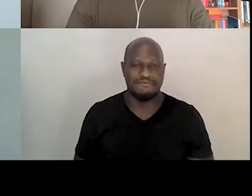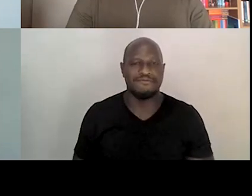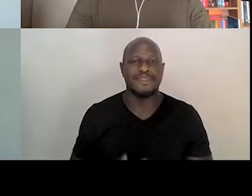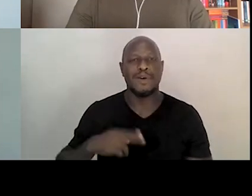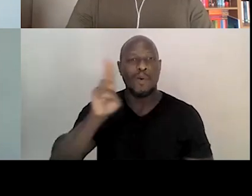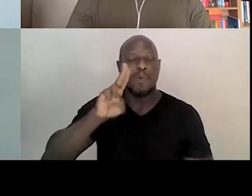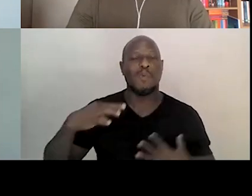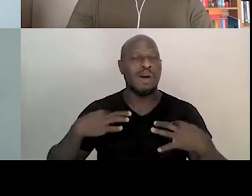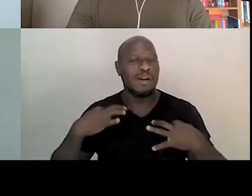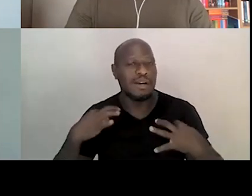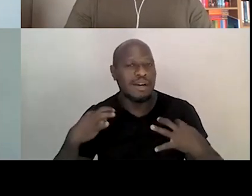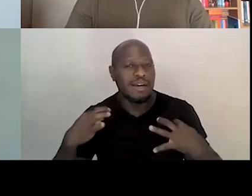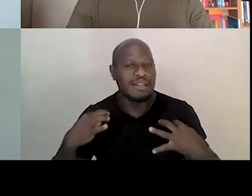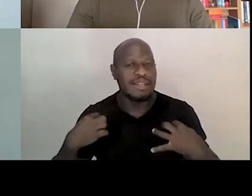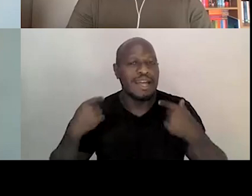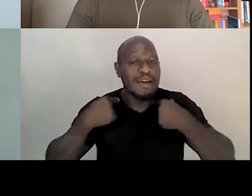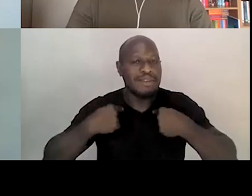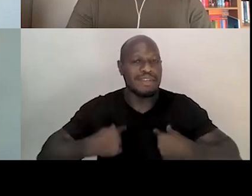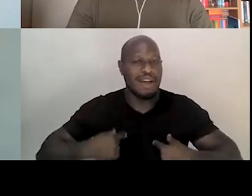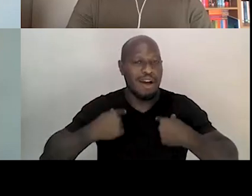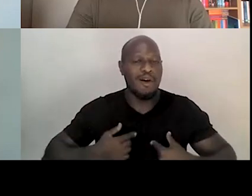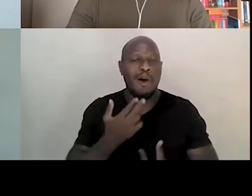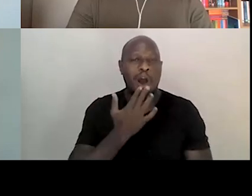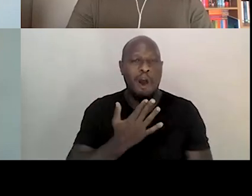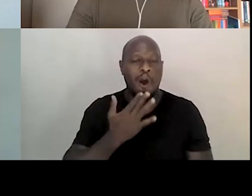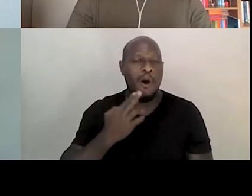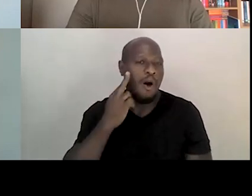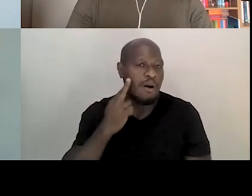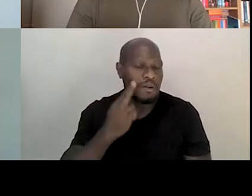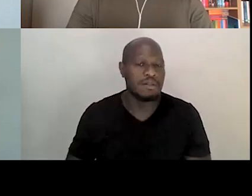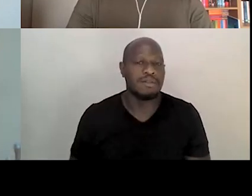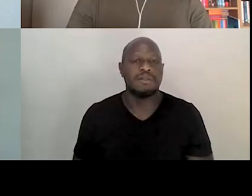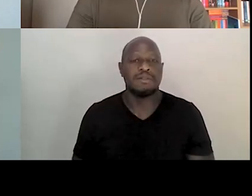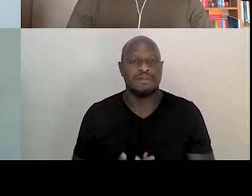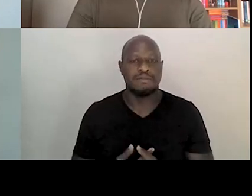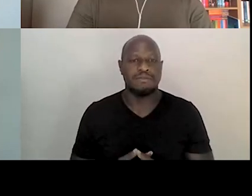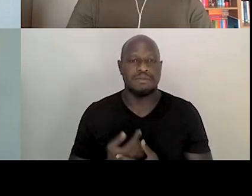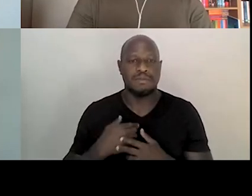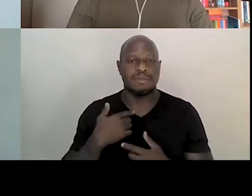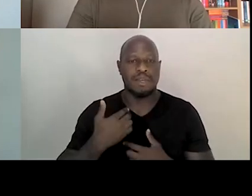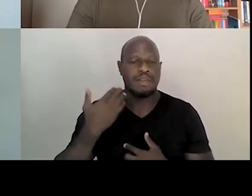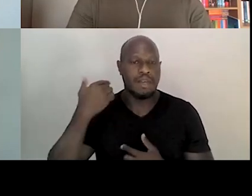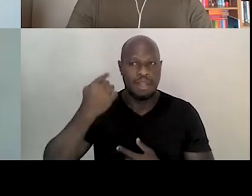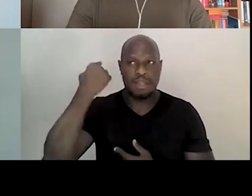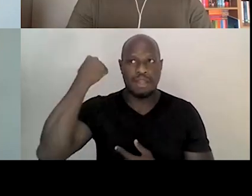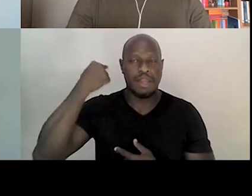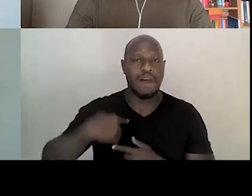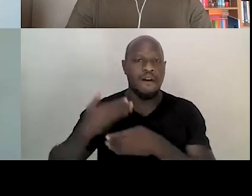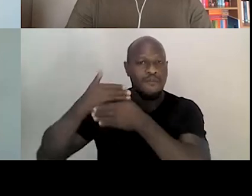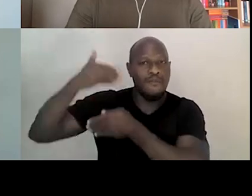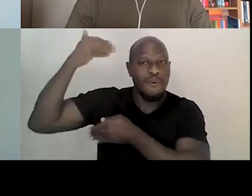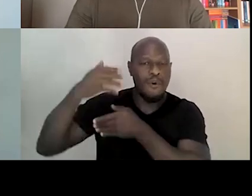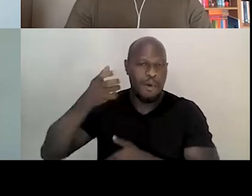camiseta regata, rosada. E atrás de mim tem um fundo branco com uma porta